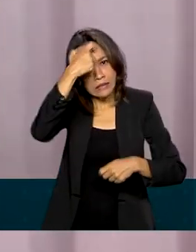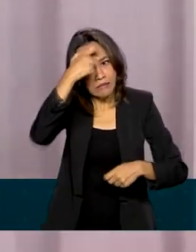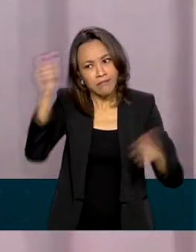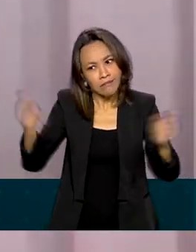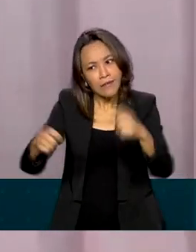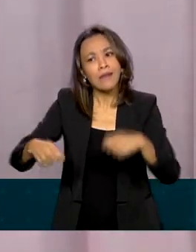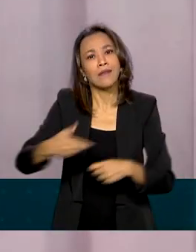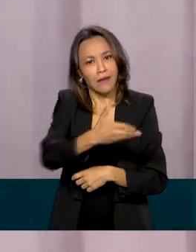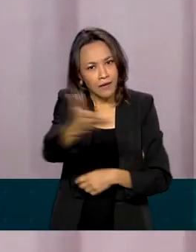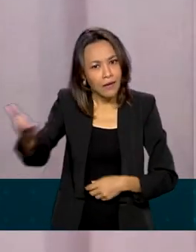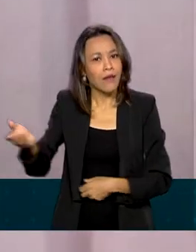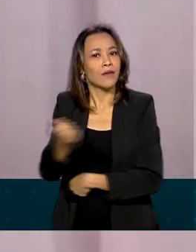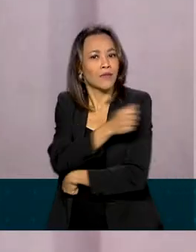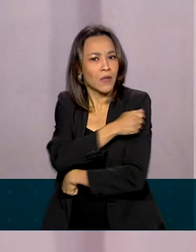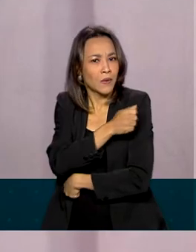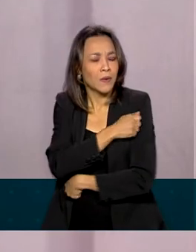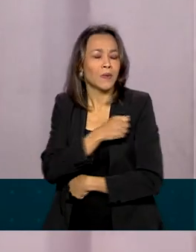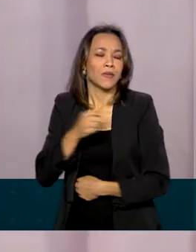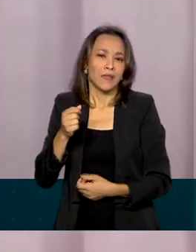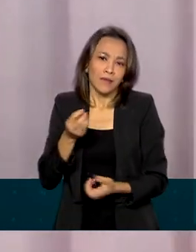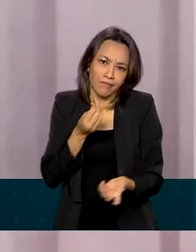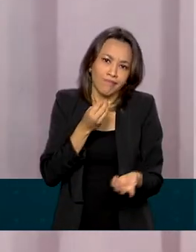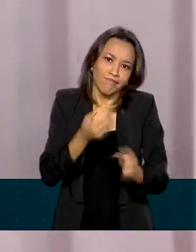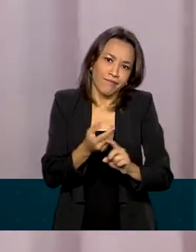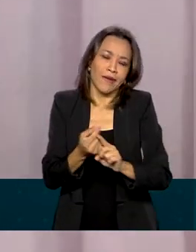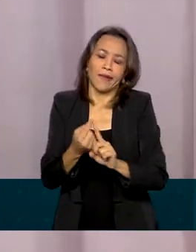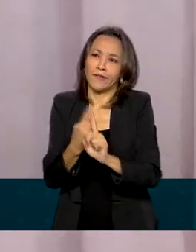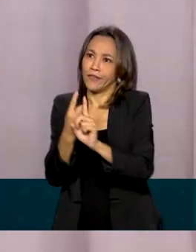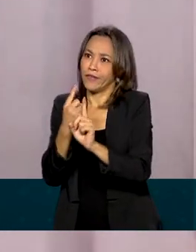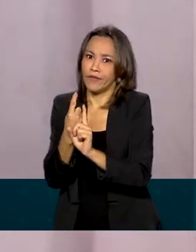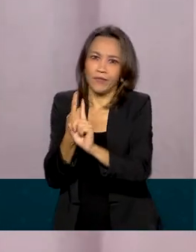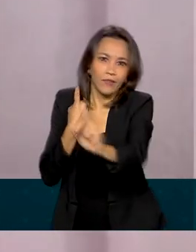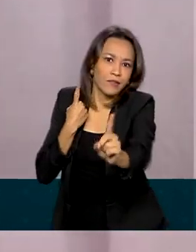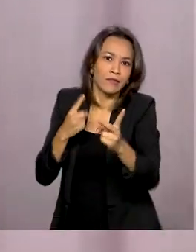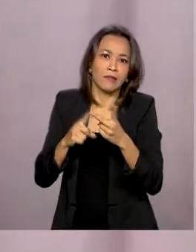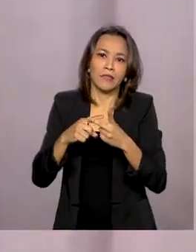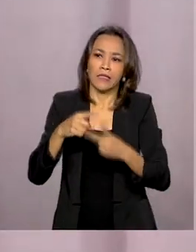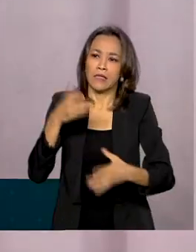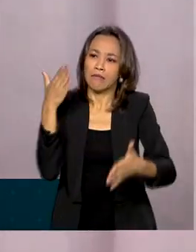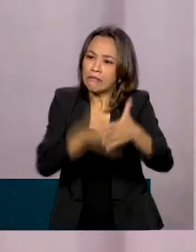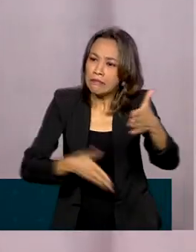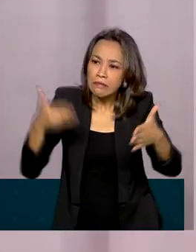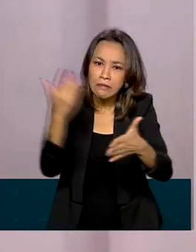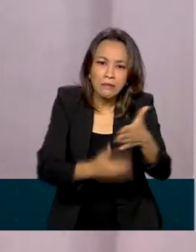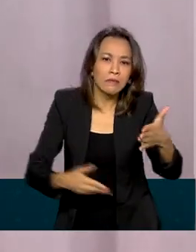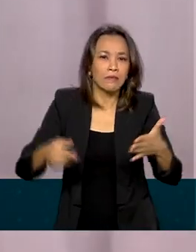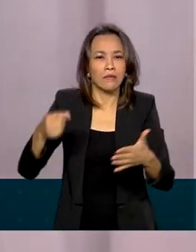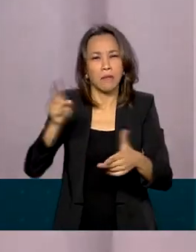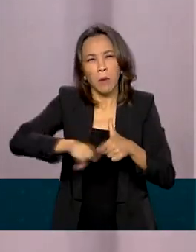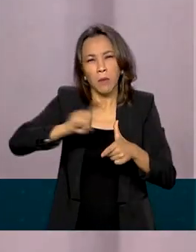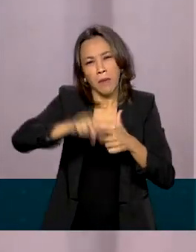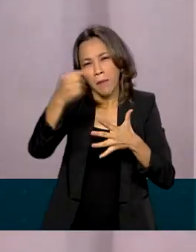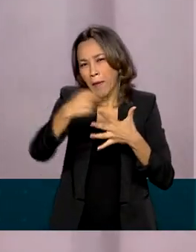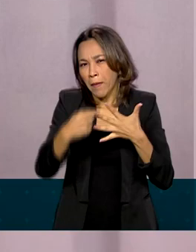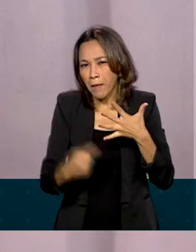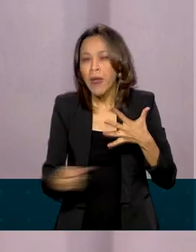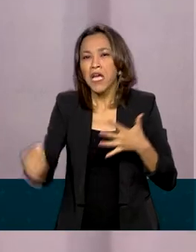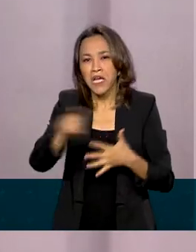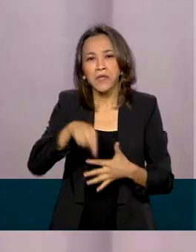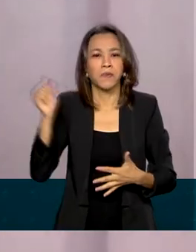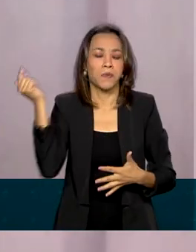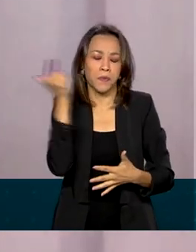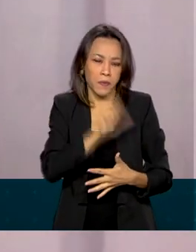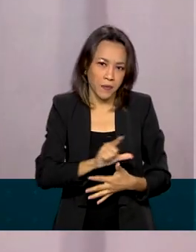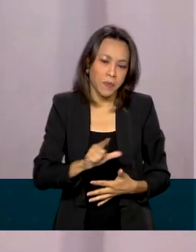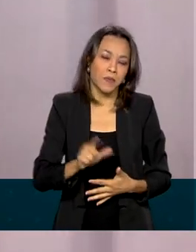de distância, obstáculos e todos os outros problemas que encontram, eles são vencedores